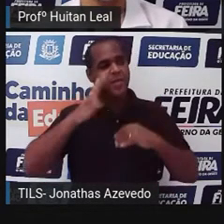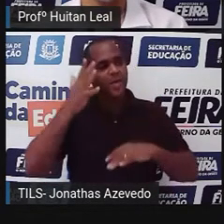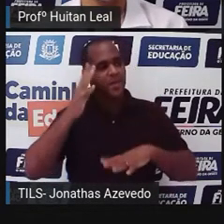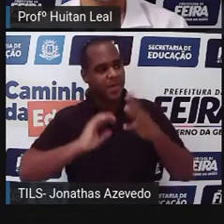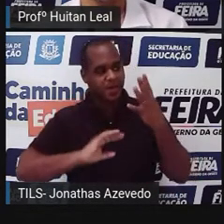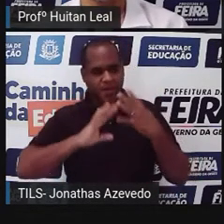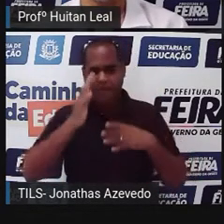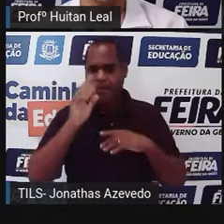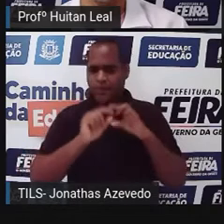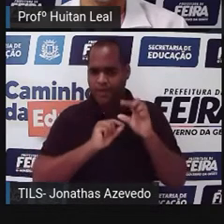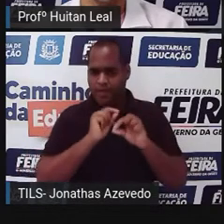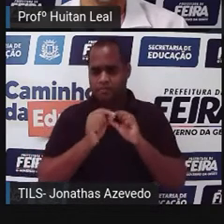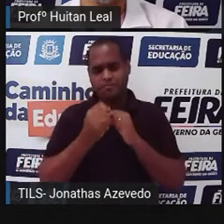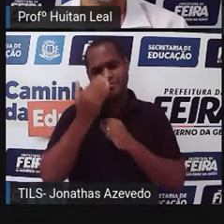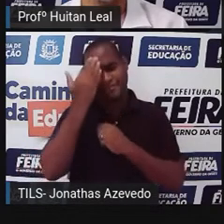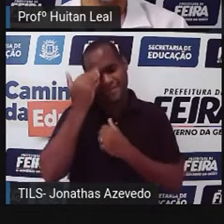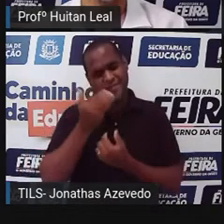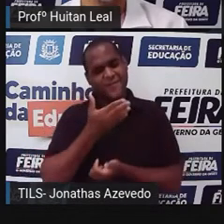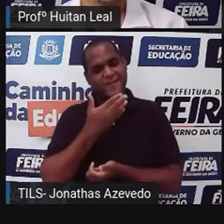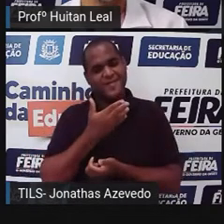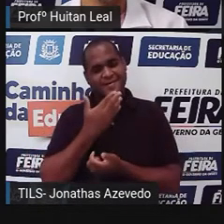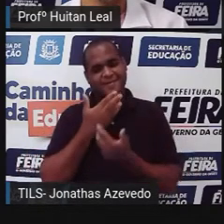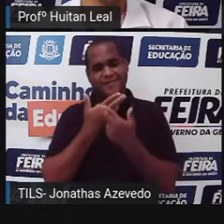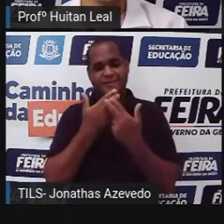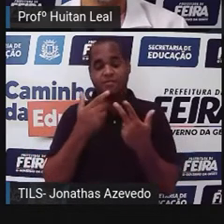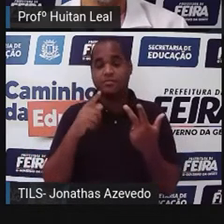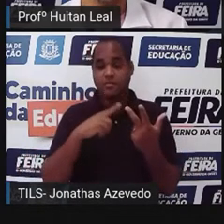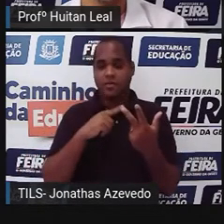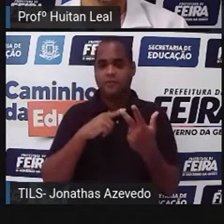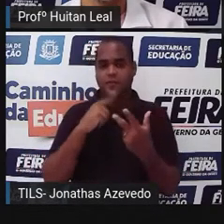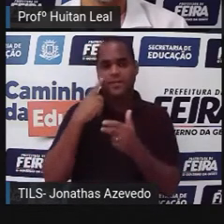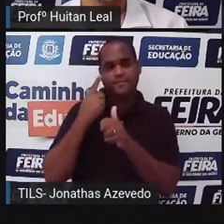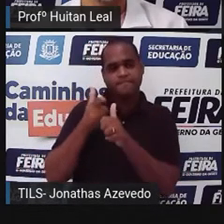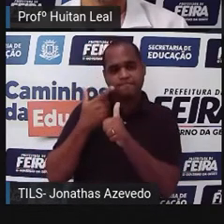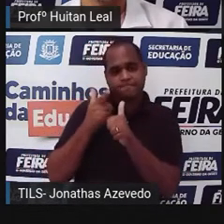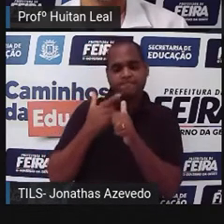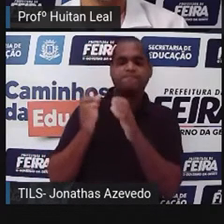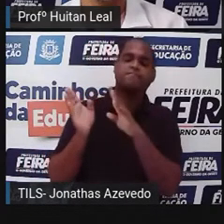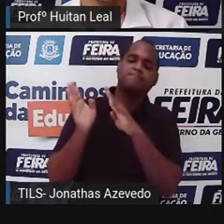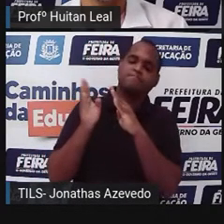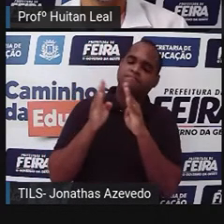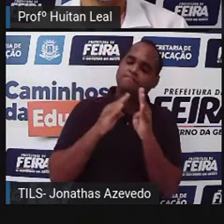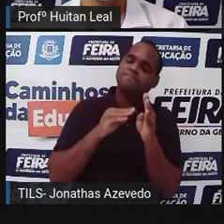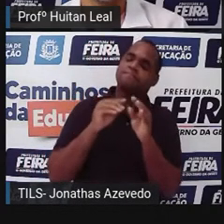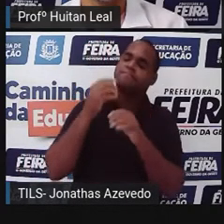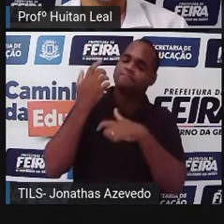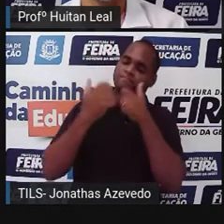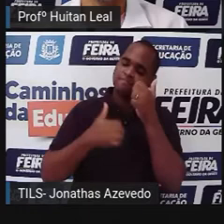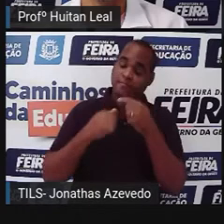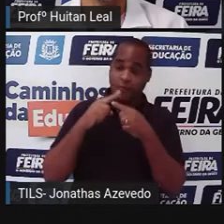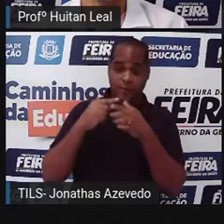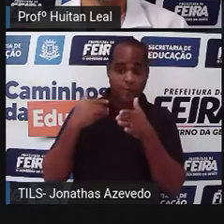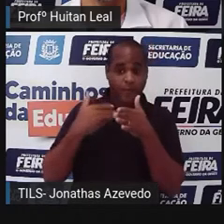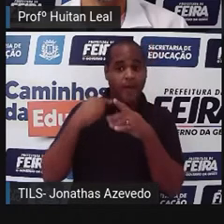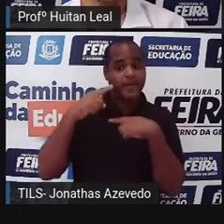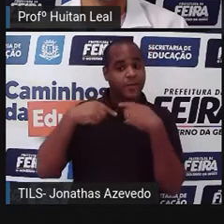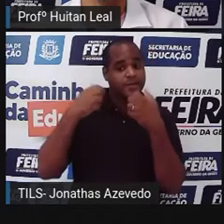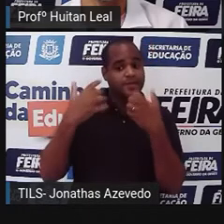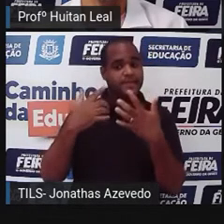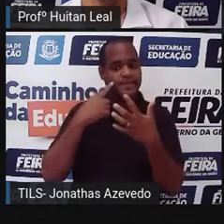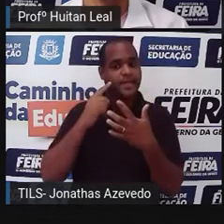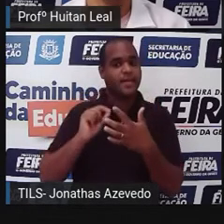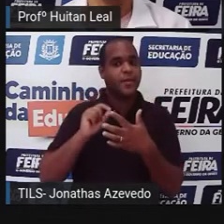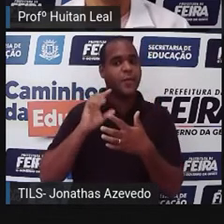Você já sabe de tudo o que aconteceu na partida. Então, você vai narrar o jogo, mas você pode prever. E, logo depois desse